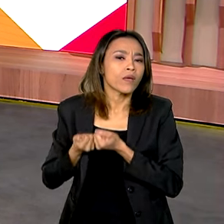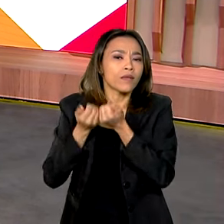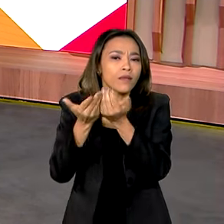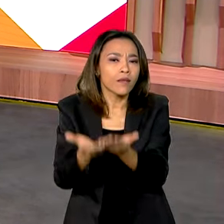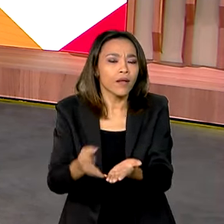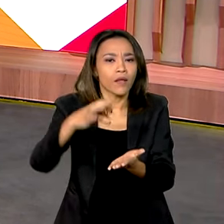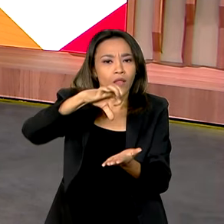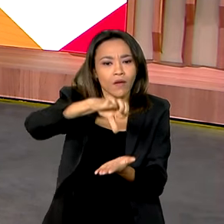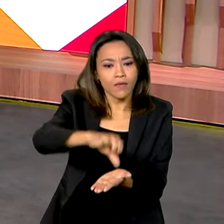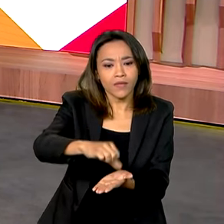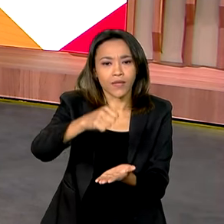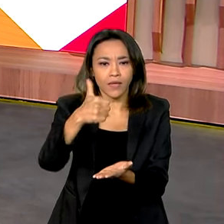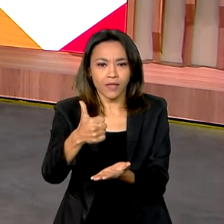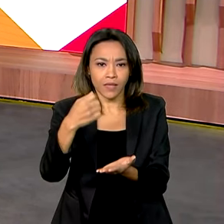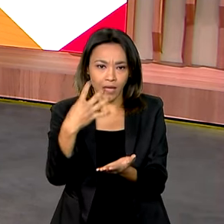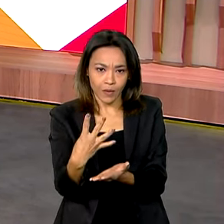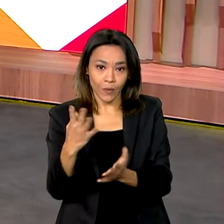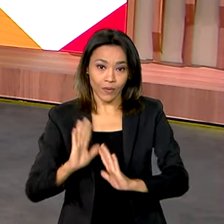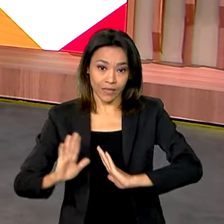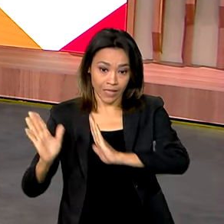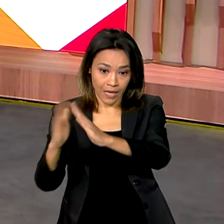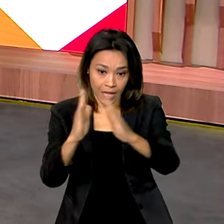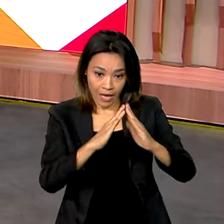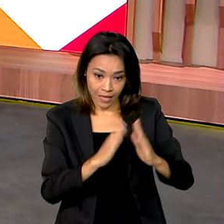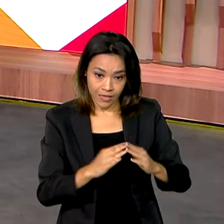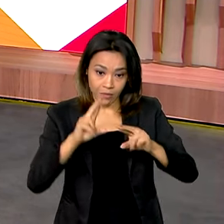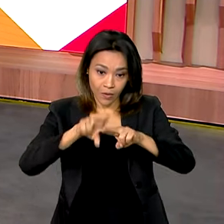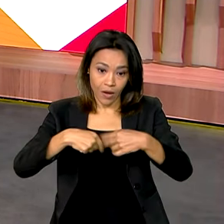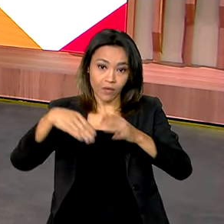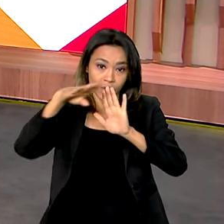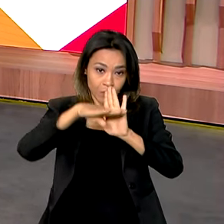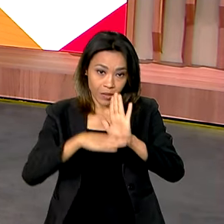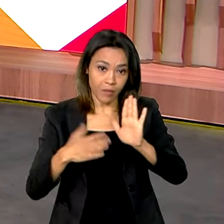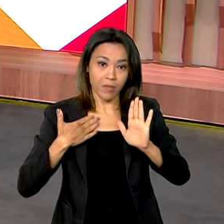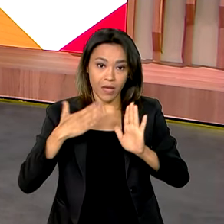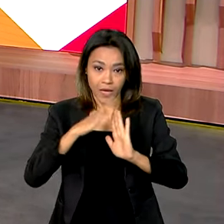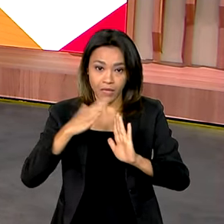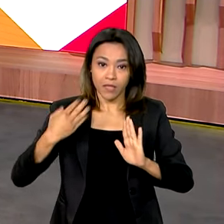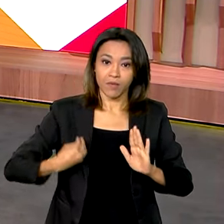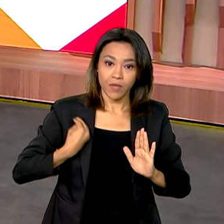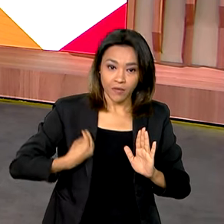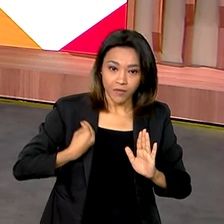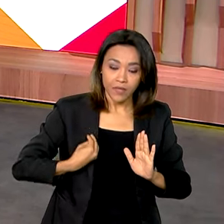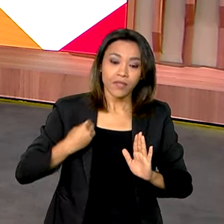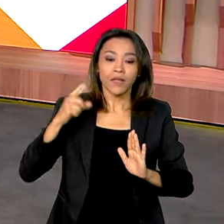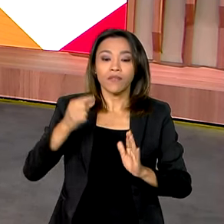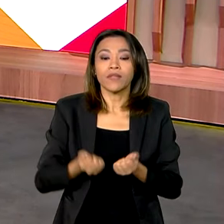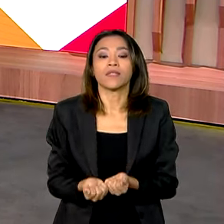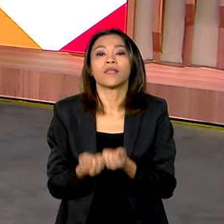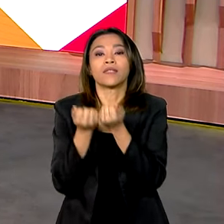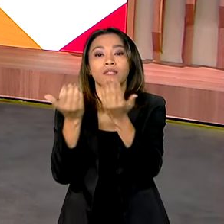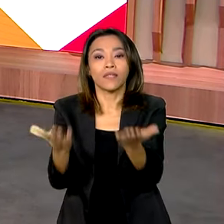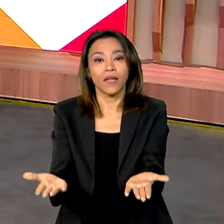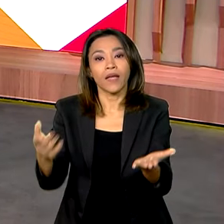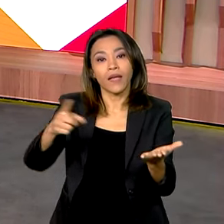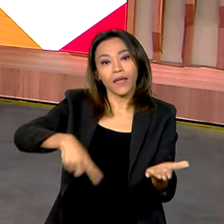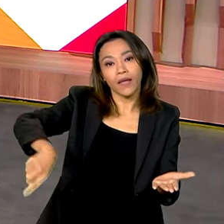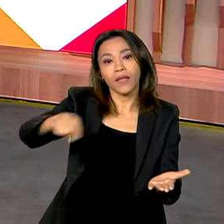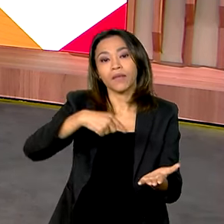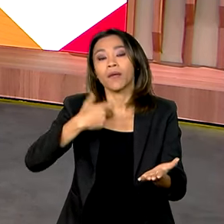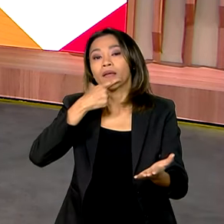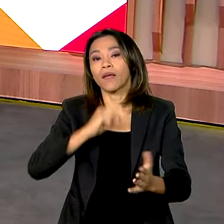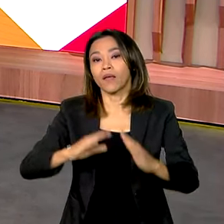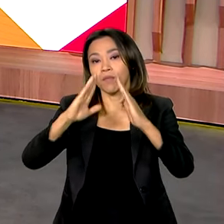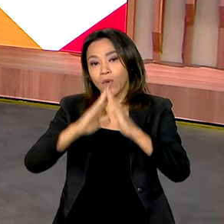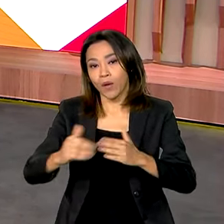914 casas pelo programa Minha Casa Minha Vida, casas que serão entregues para a população ribeirinha.